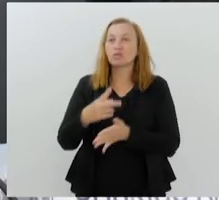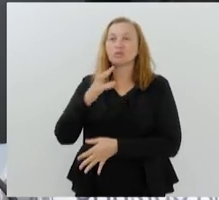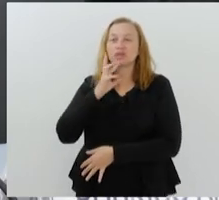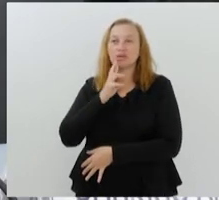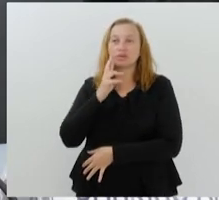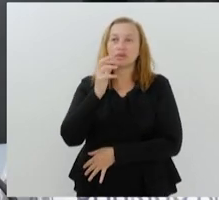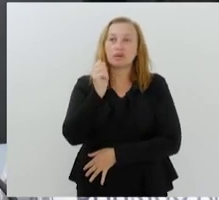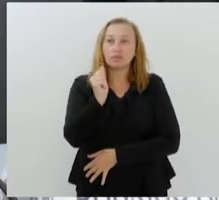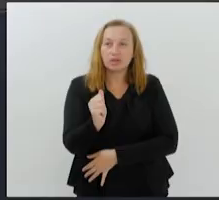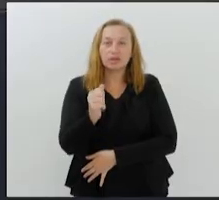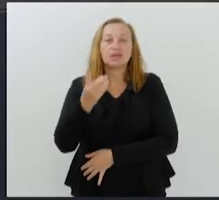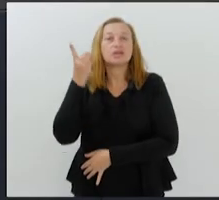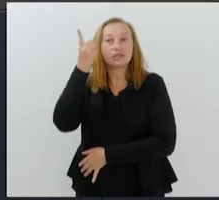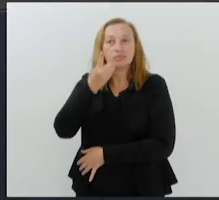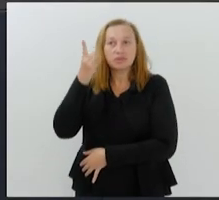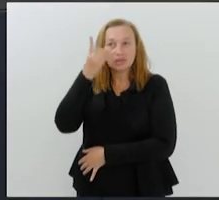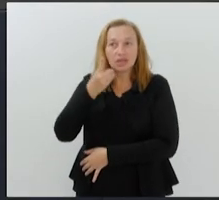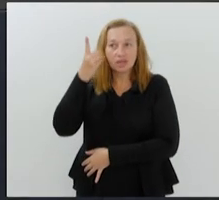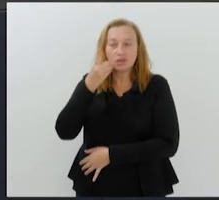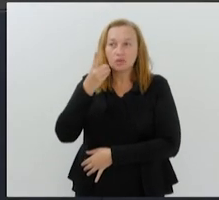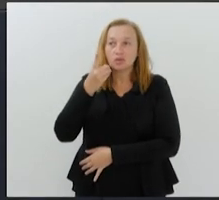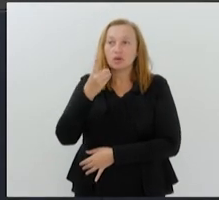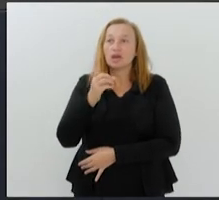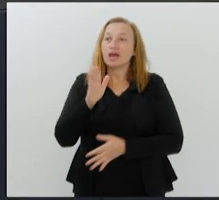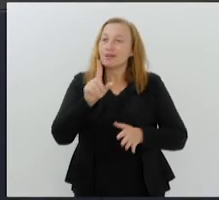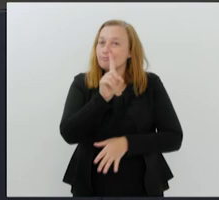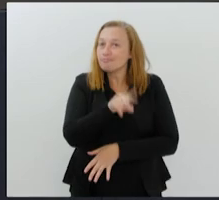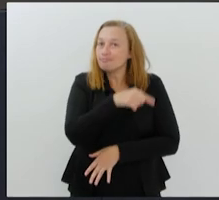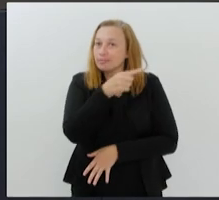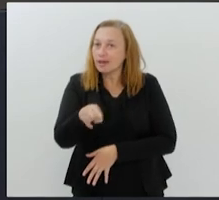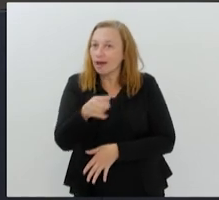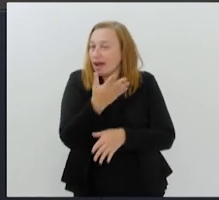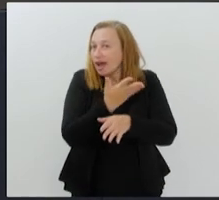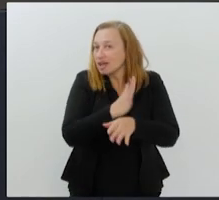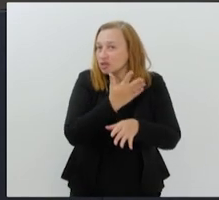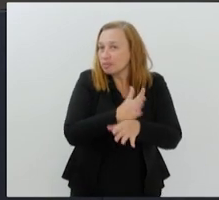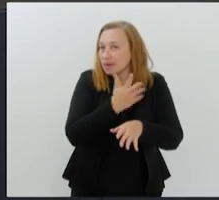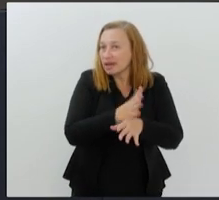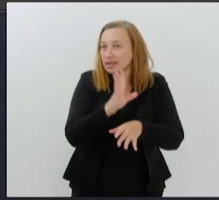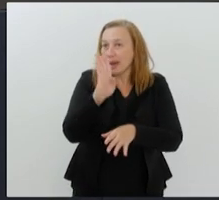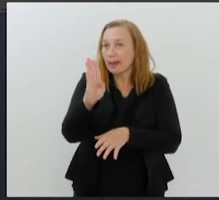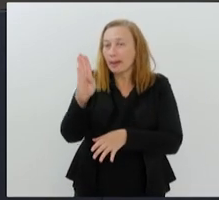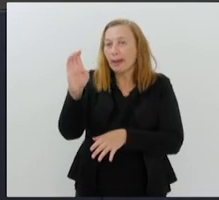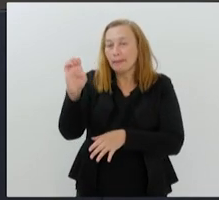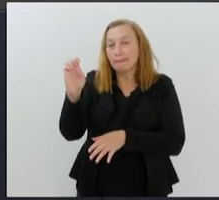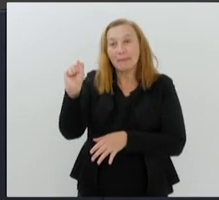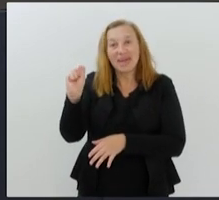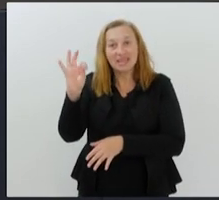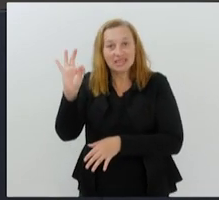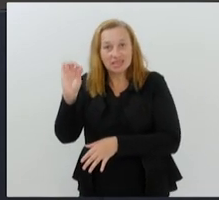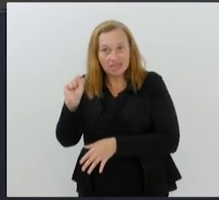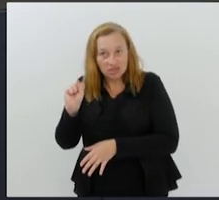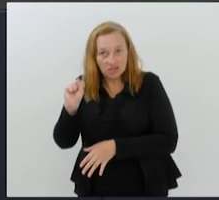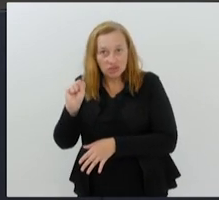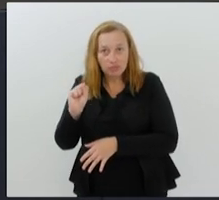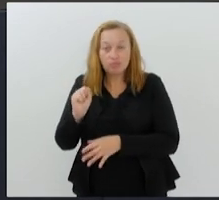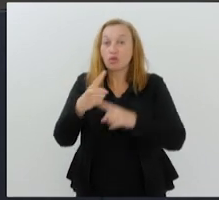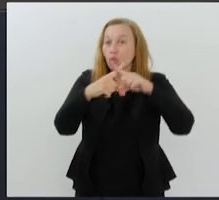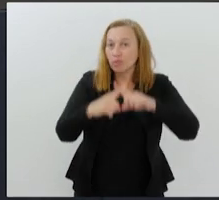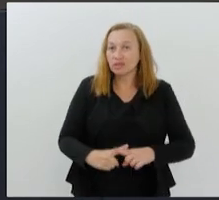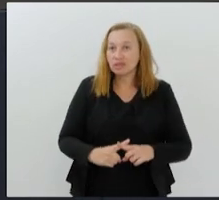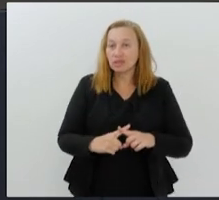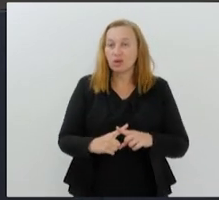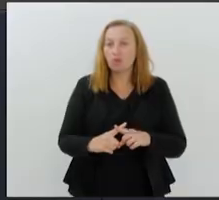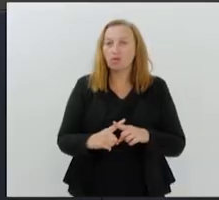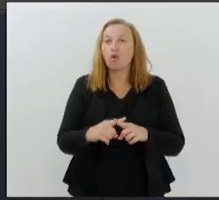o deputado Rodrigo Amorim, o objetivo é desestimular a prática das chamadas bets e dos jogos online, que movimentam bilhões de